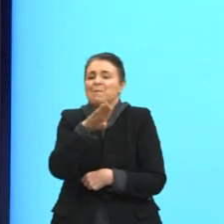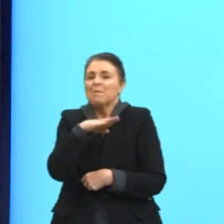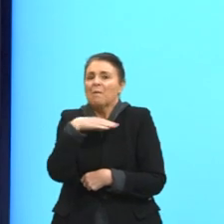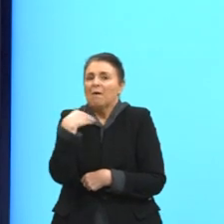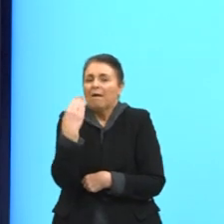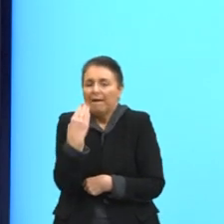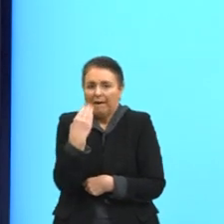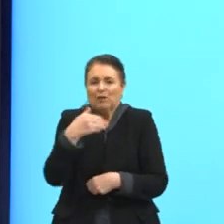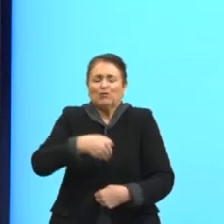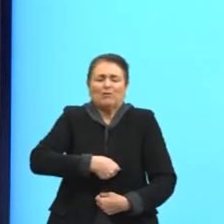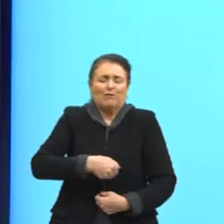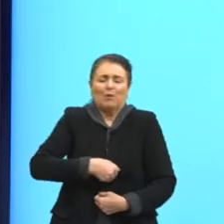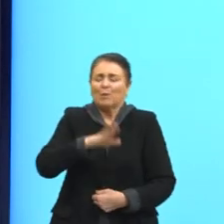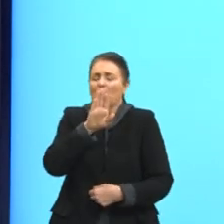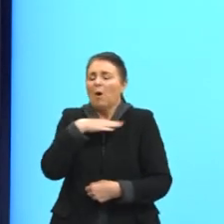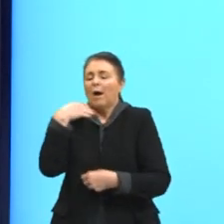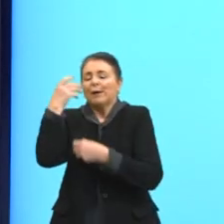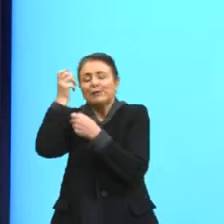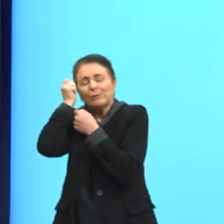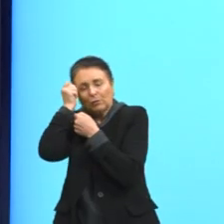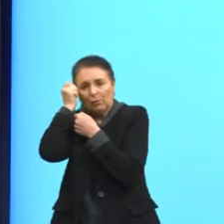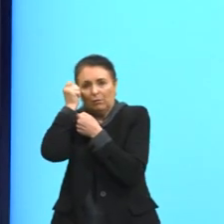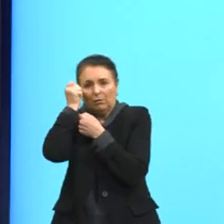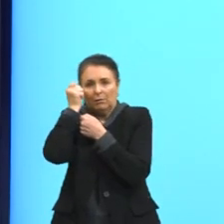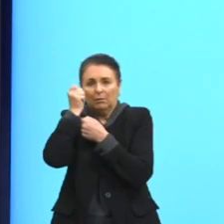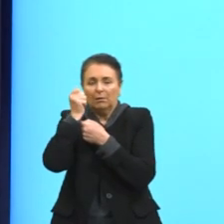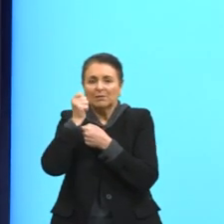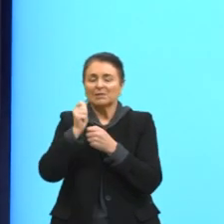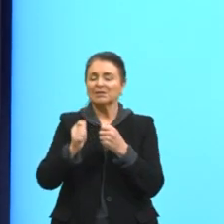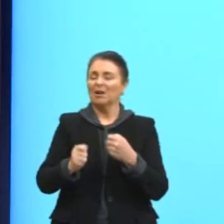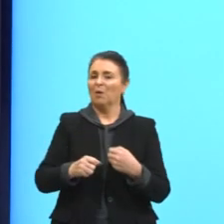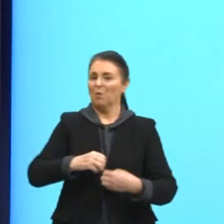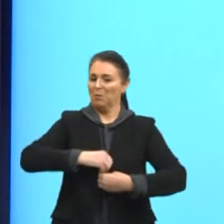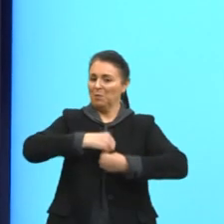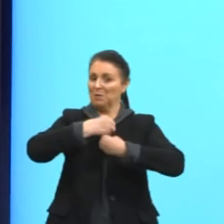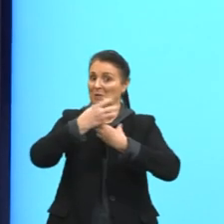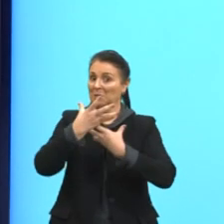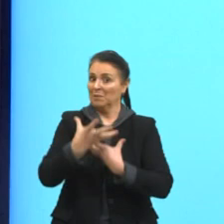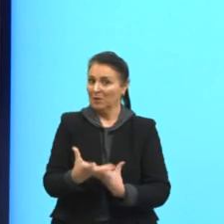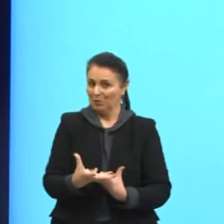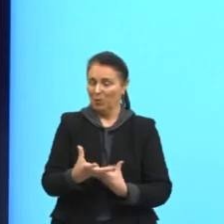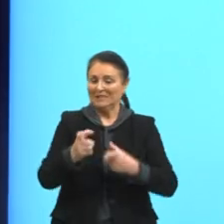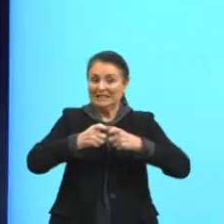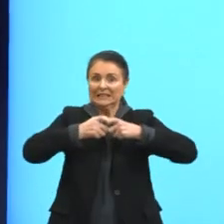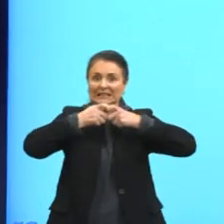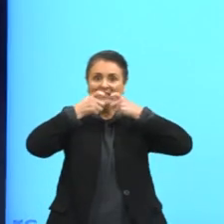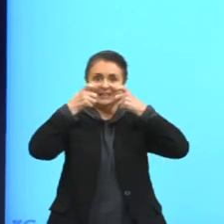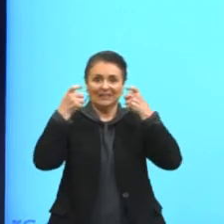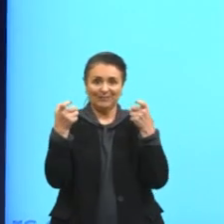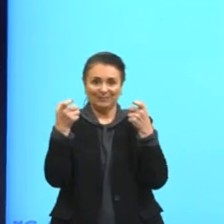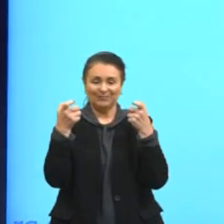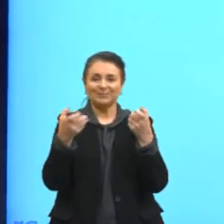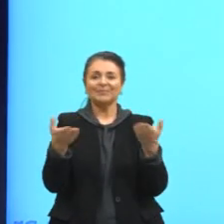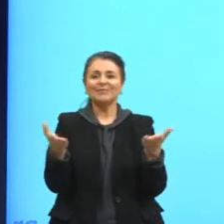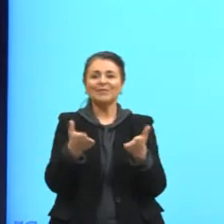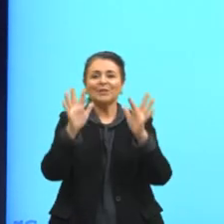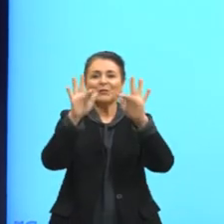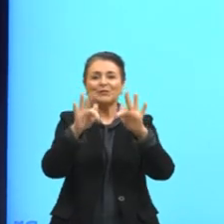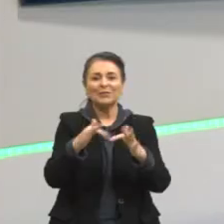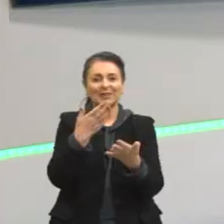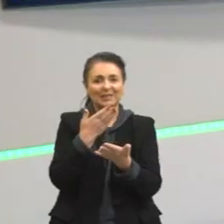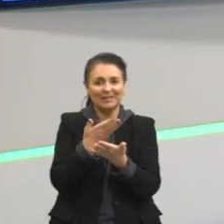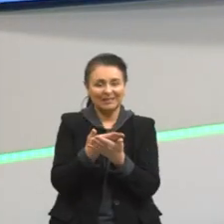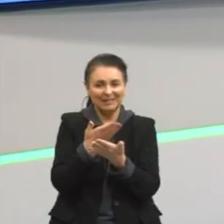de fome morrer de sono são expressões de exagero chegamos então ao fim da